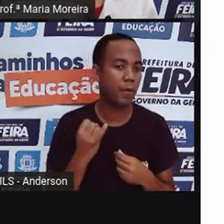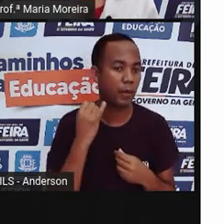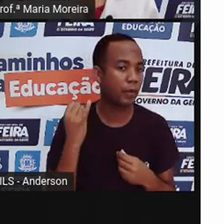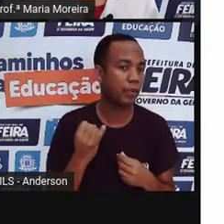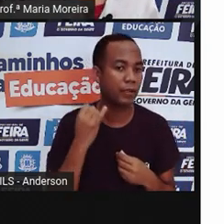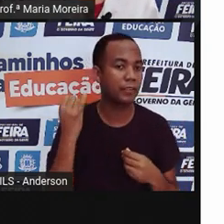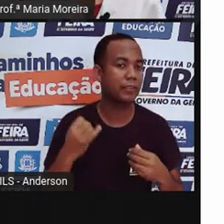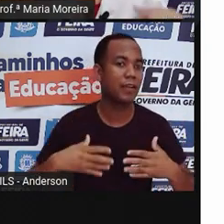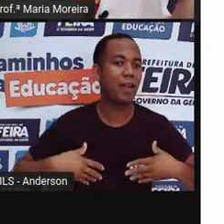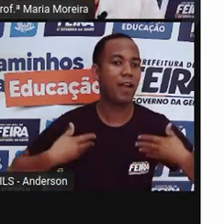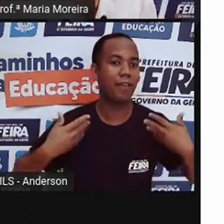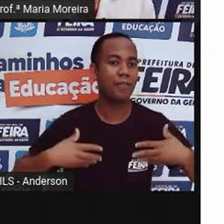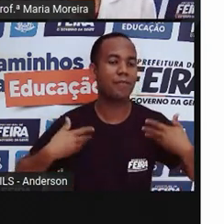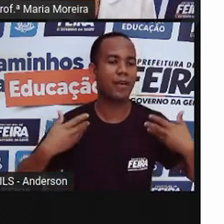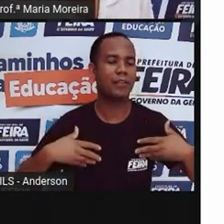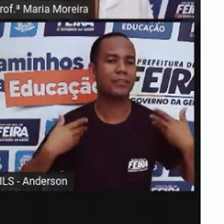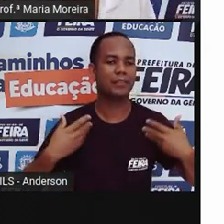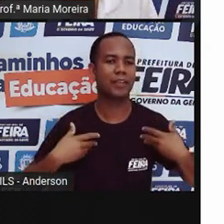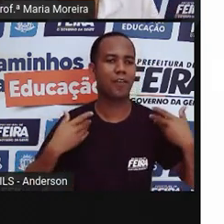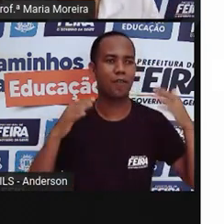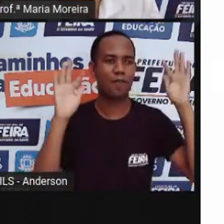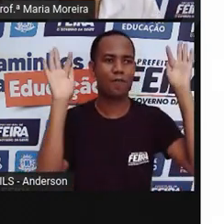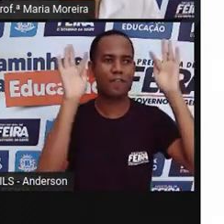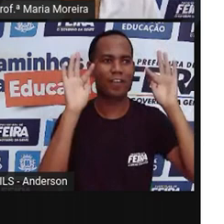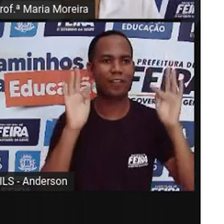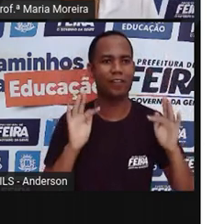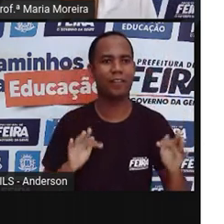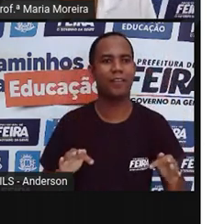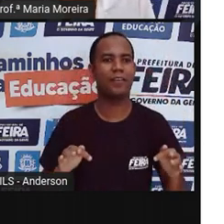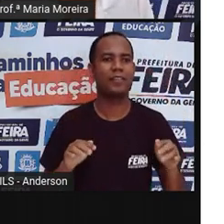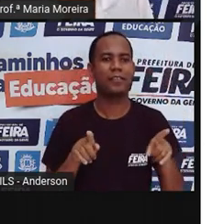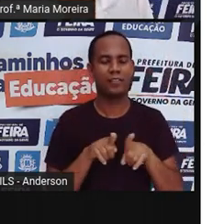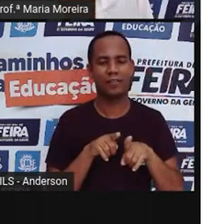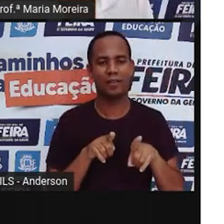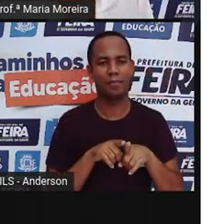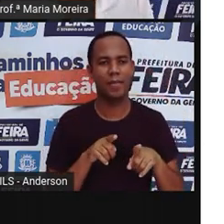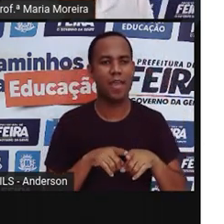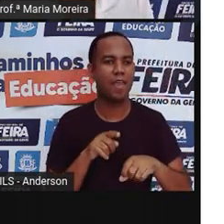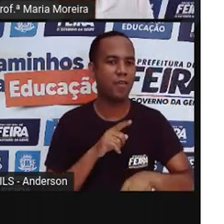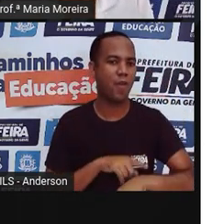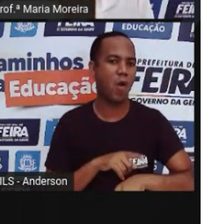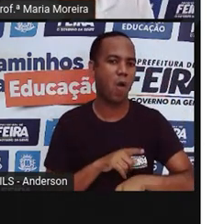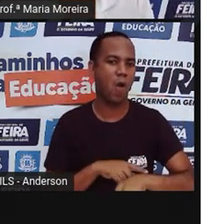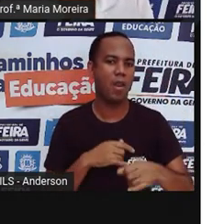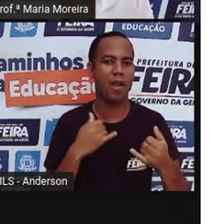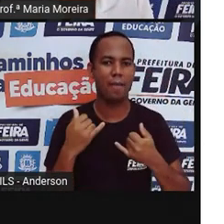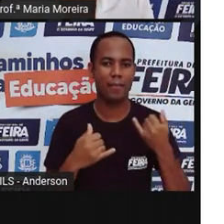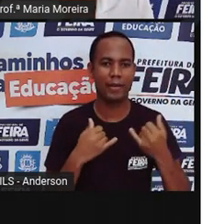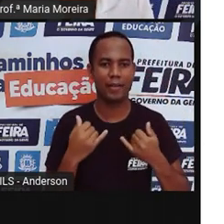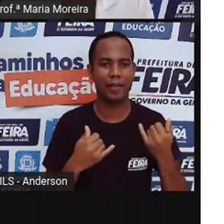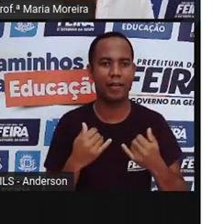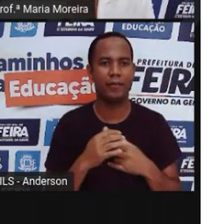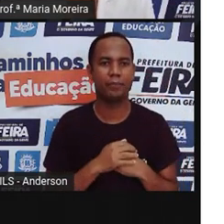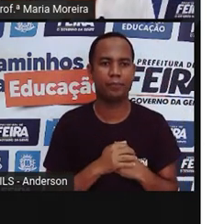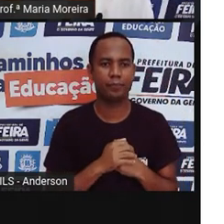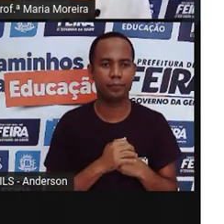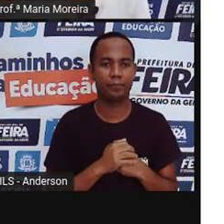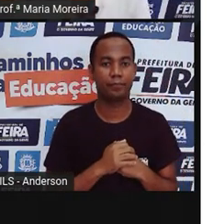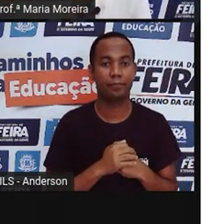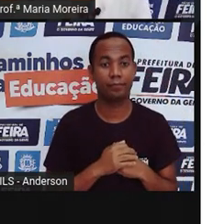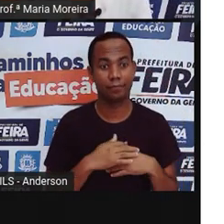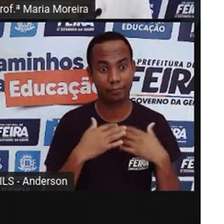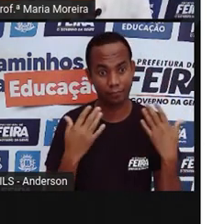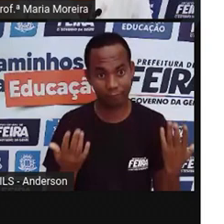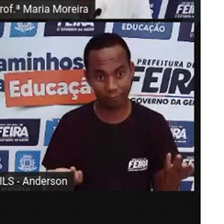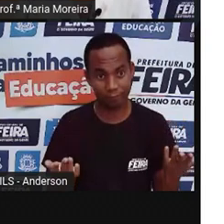A diversão. Como a gente fica feliz na hora de brincar, né? Bom, além, é